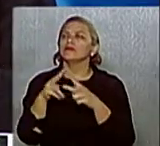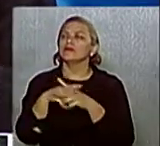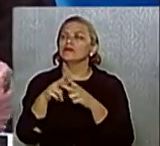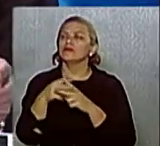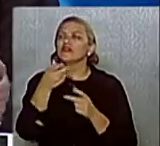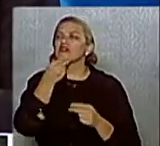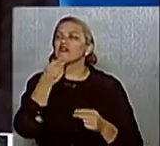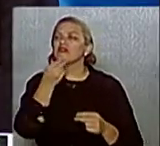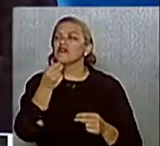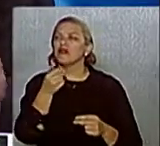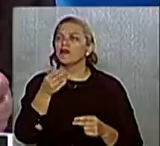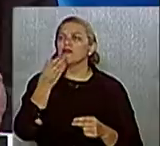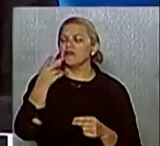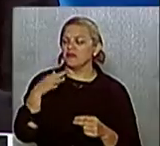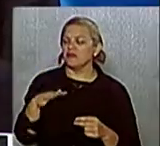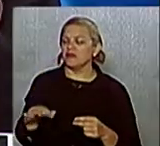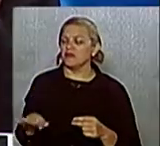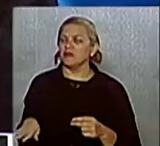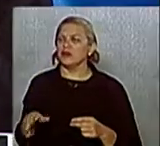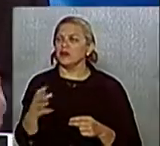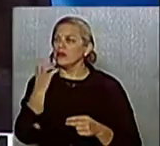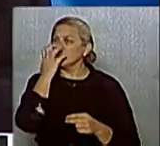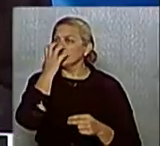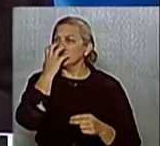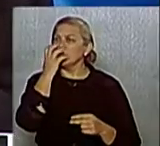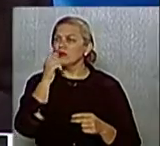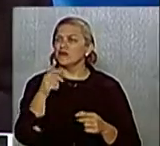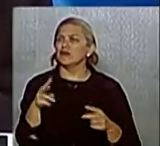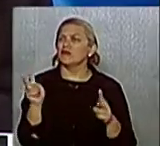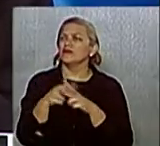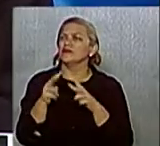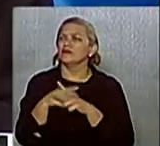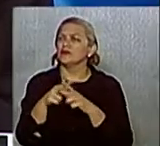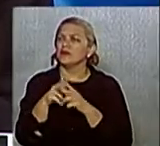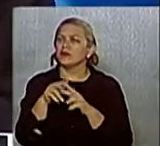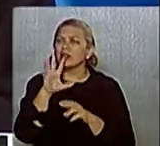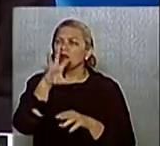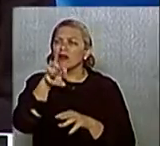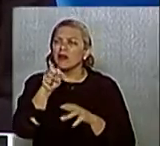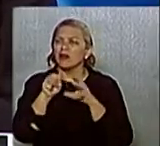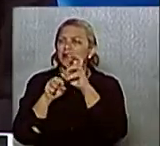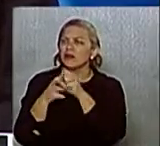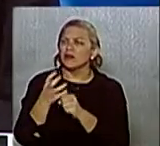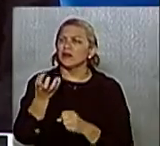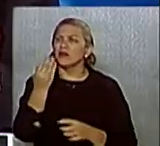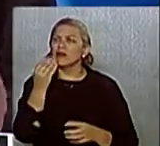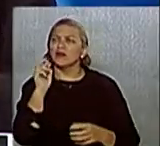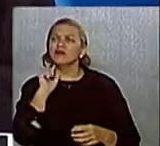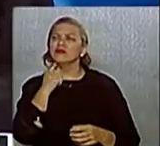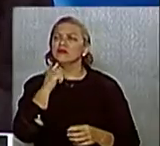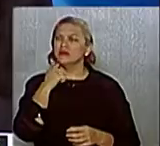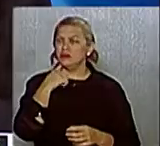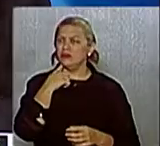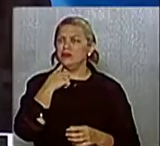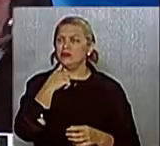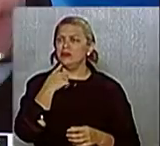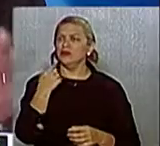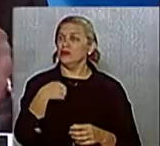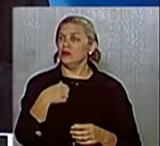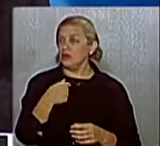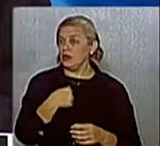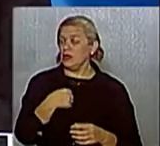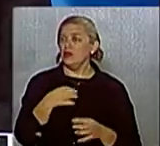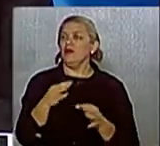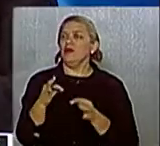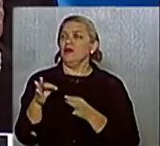crianças, cachorros, alimentos, disputavam lixos no lixão existente de Guaratinguetá. Nós criamos essa cooperativa que foi